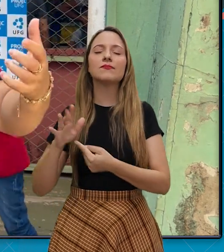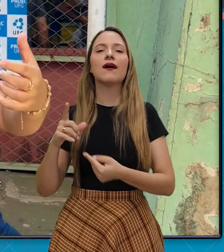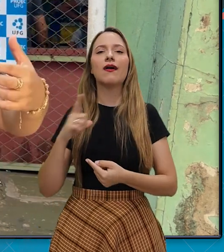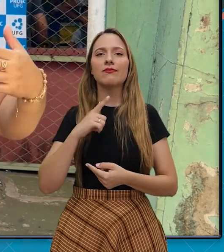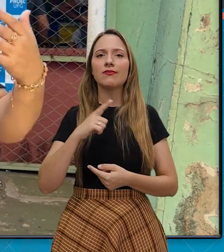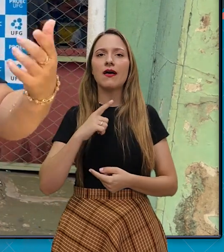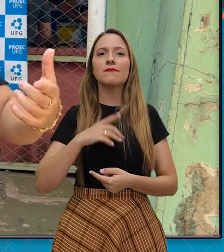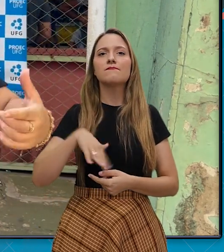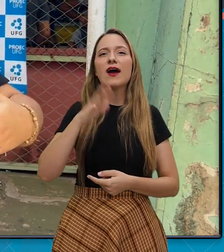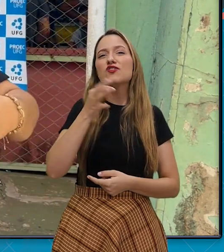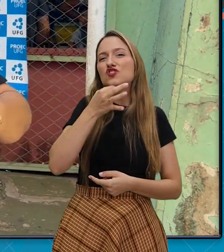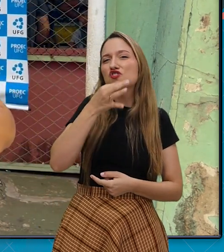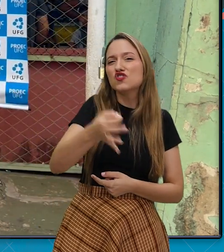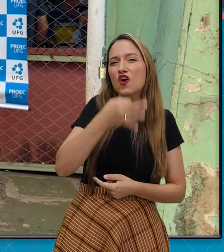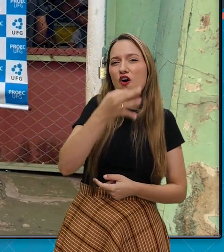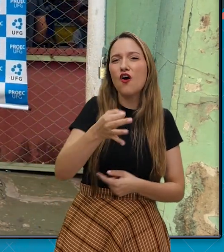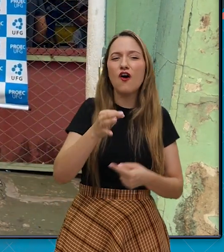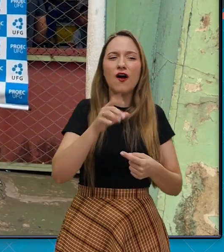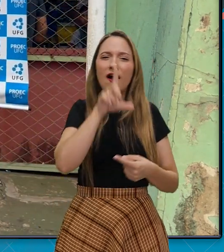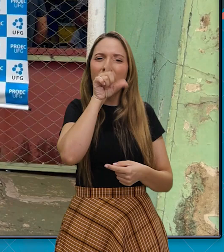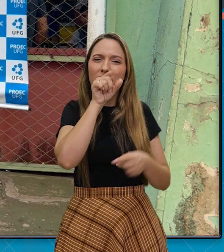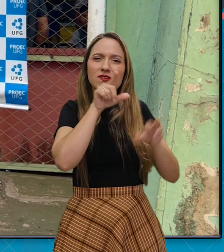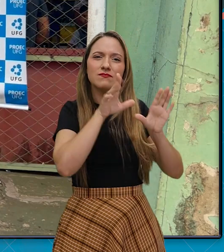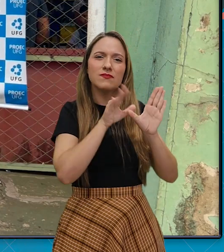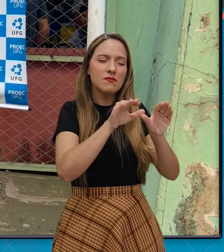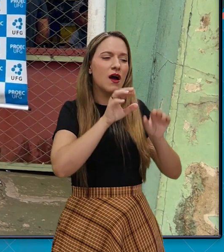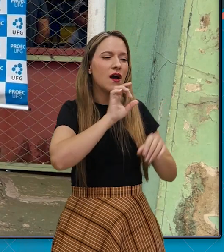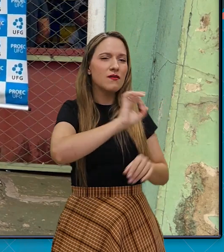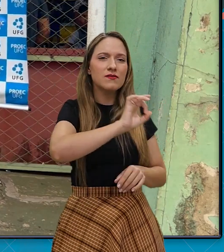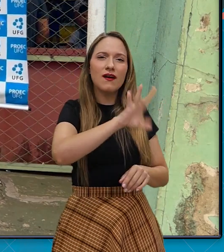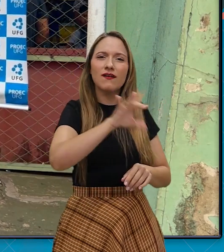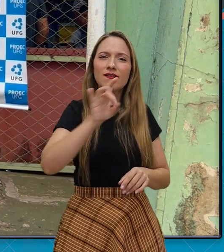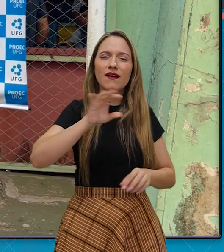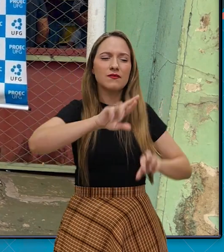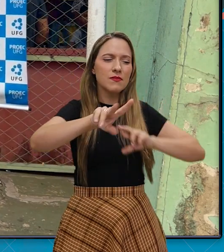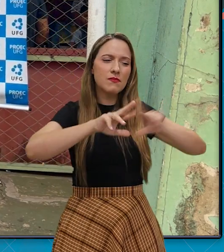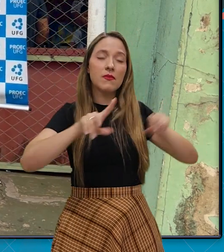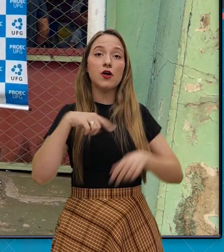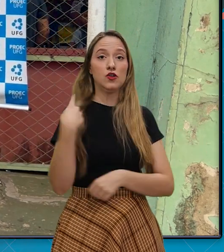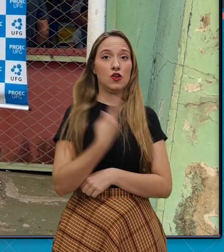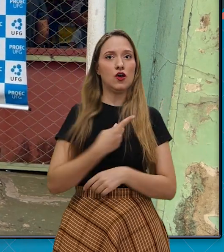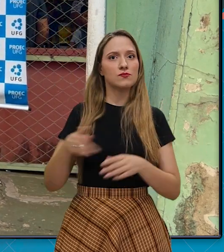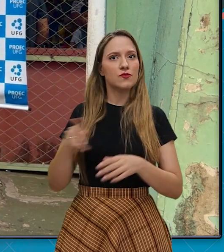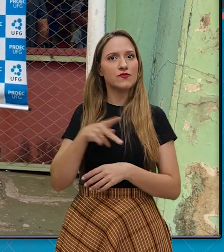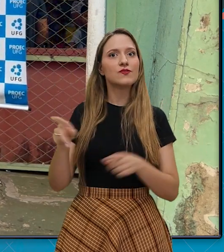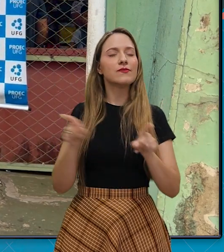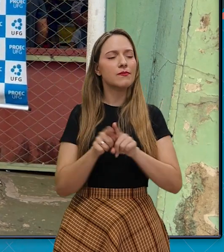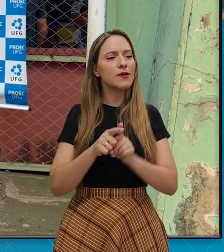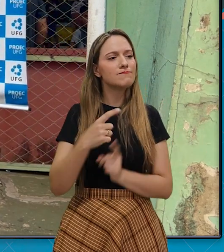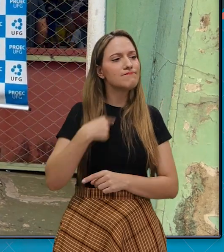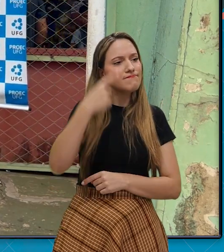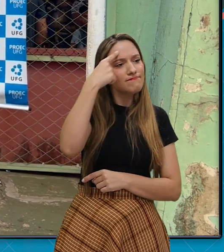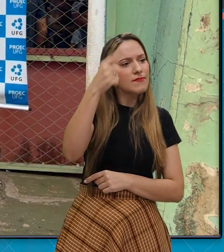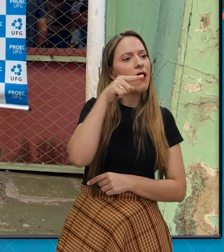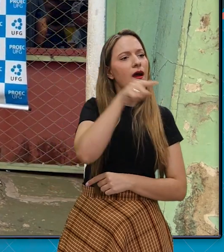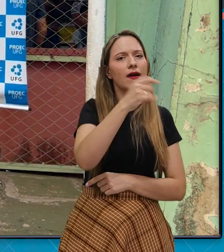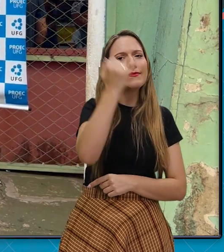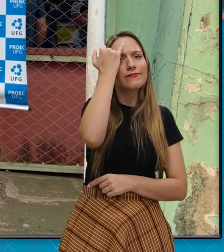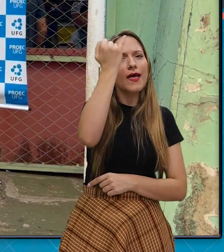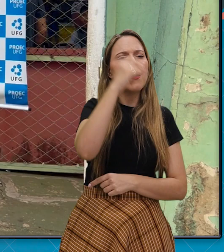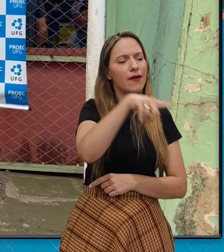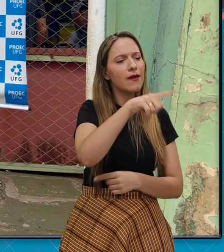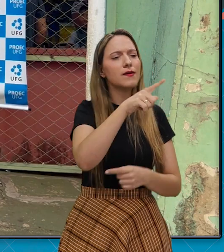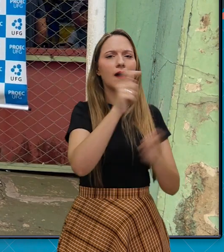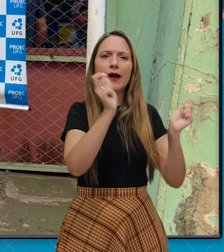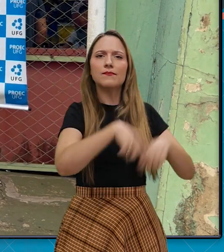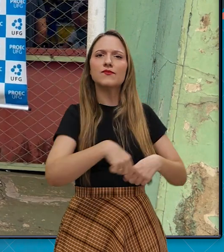áudio do som das aves. Então, isso aí, nós, professores, vamos poder aproveitar e trazer para a sala, para os meninos